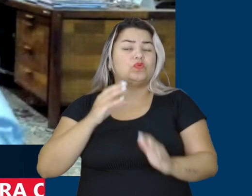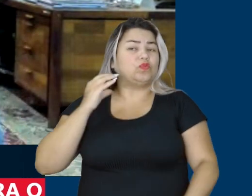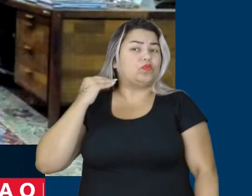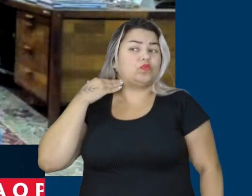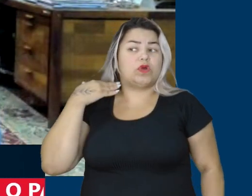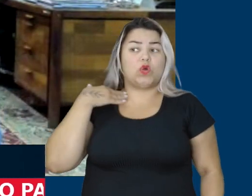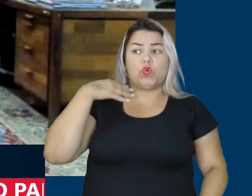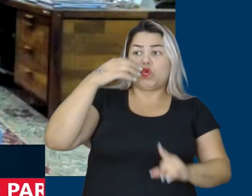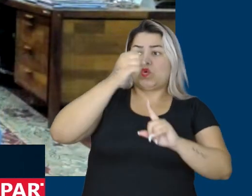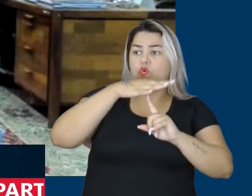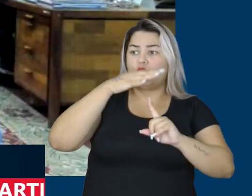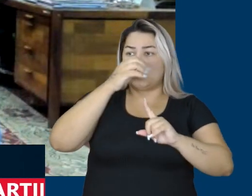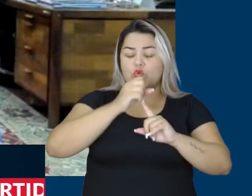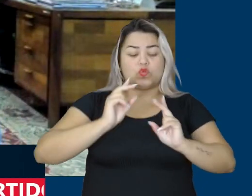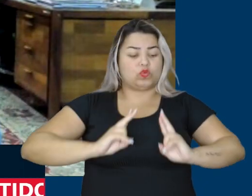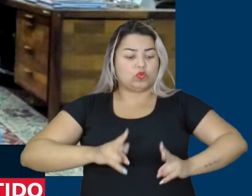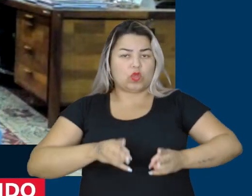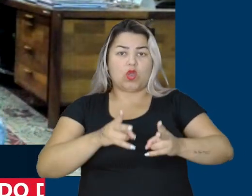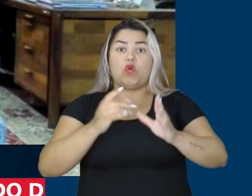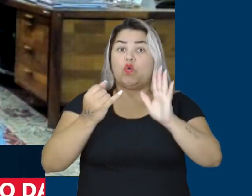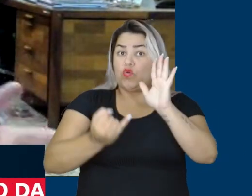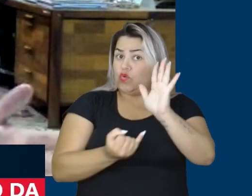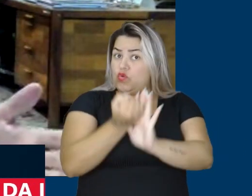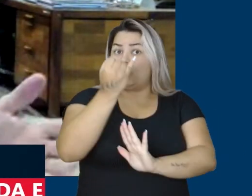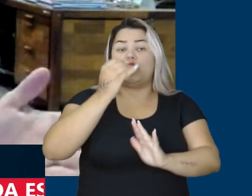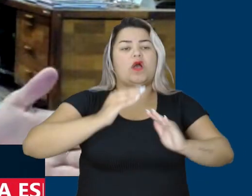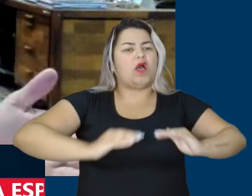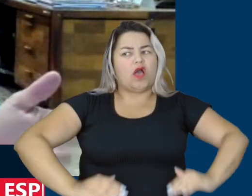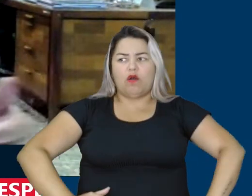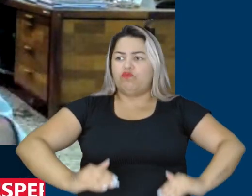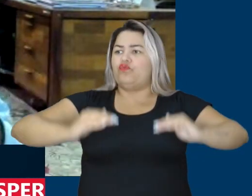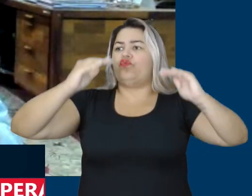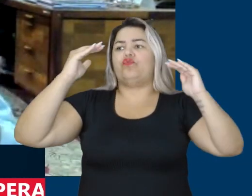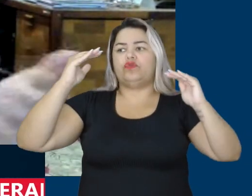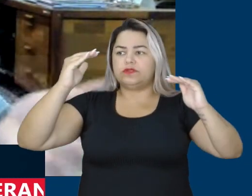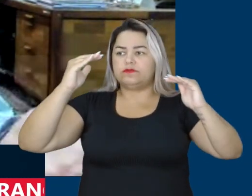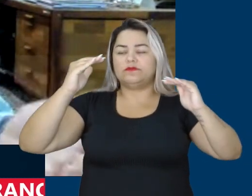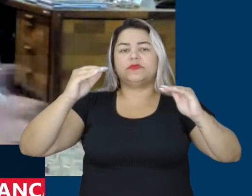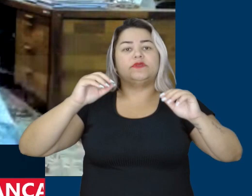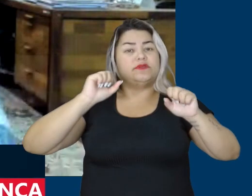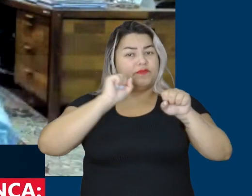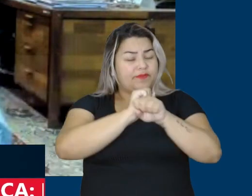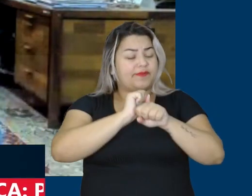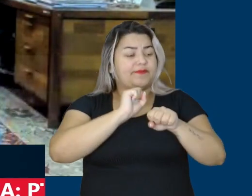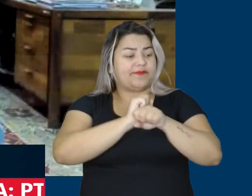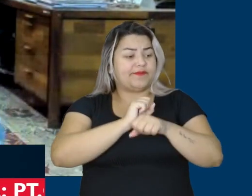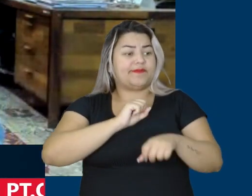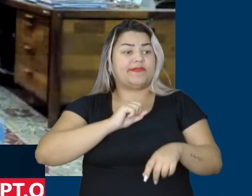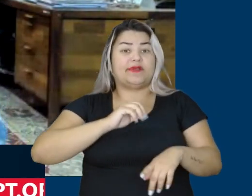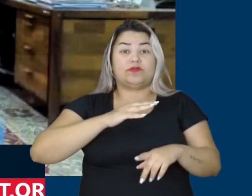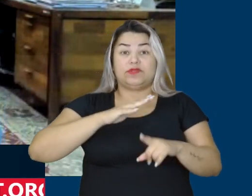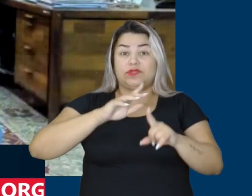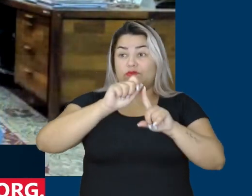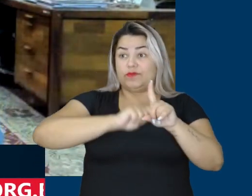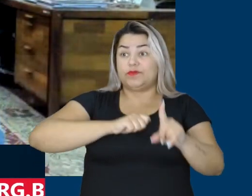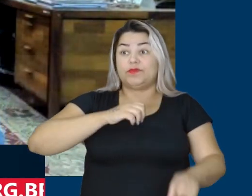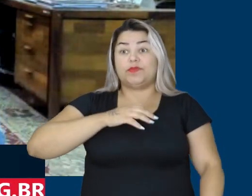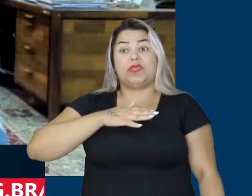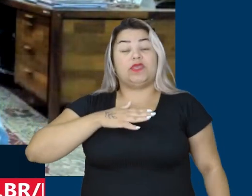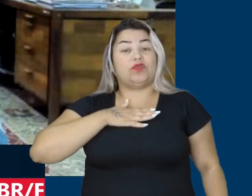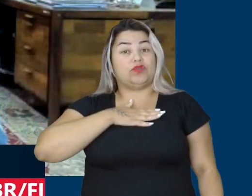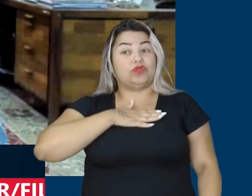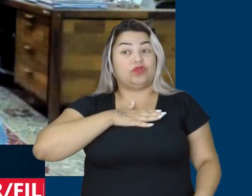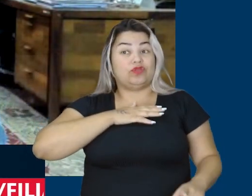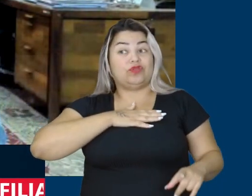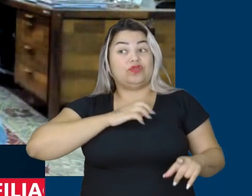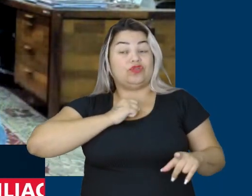em manter o patamar dos juros muito alto, mais alto do mundo. Espero que em agosto inicie o processo de retomada